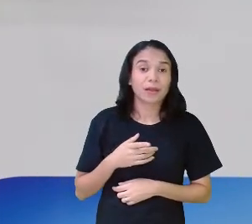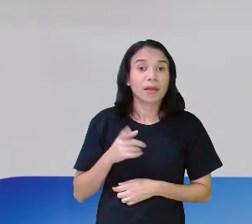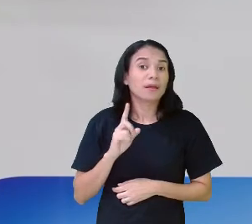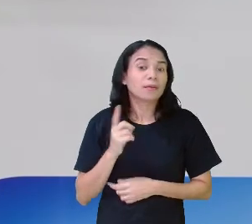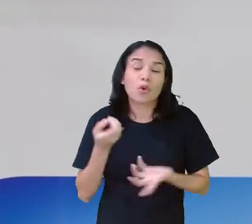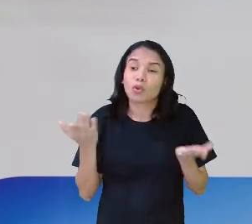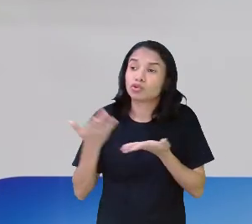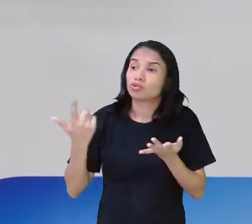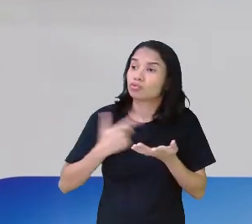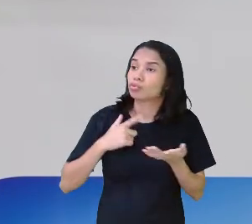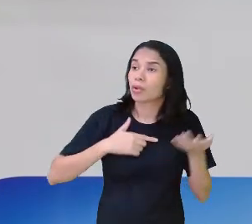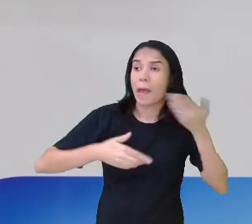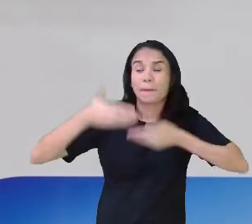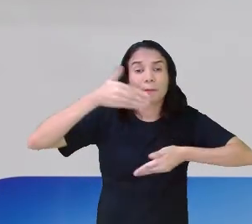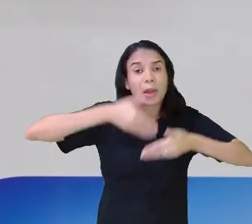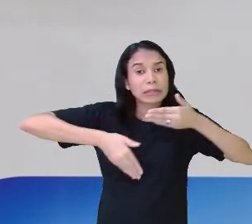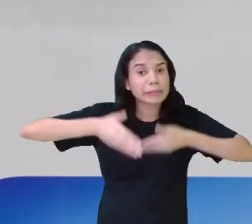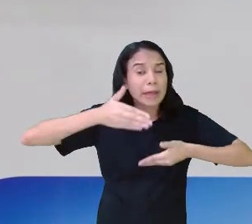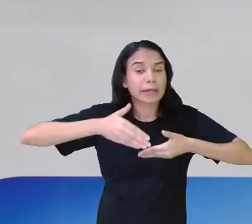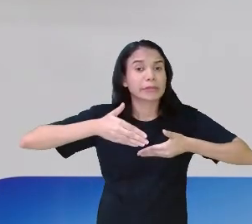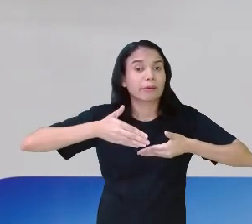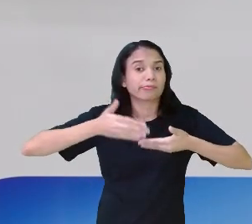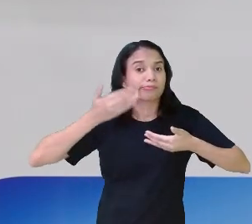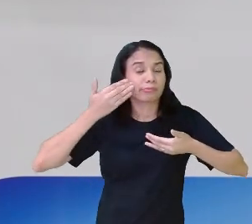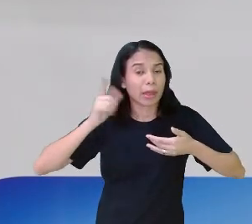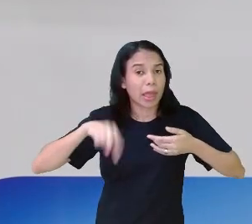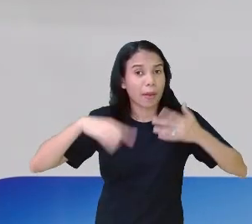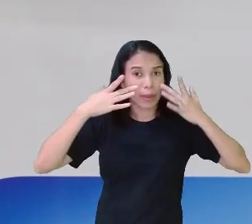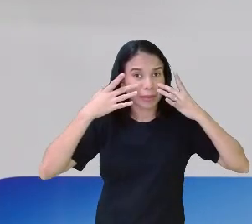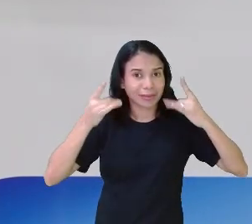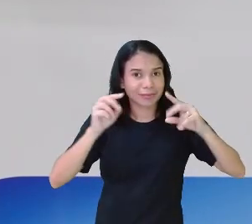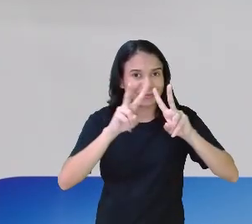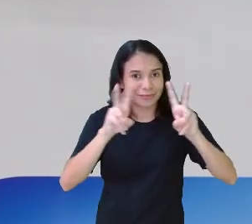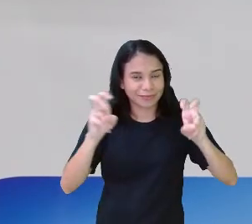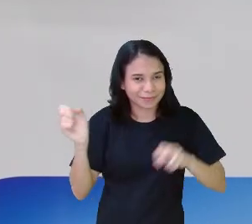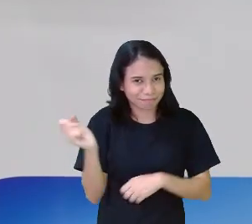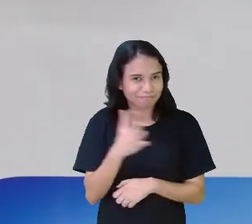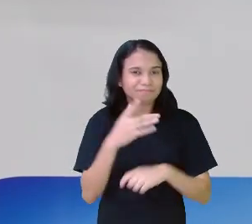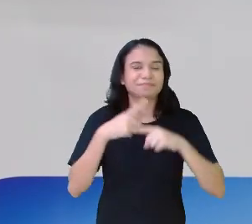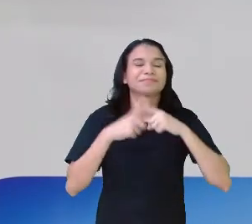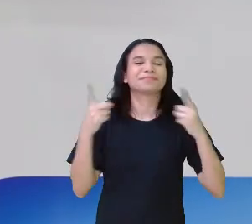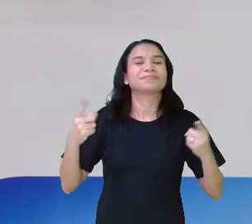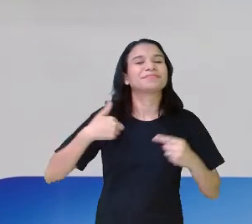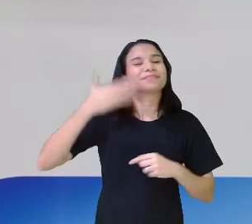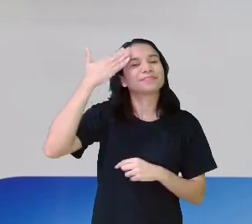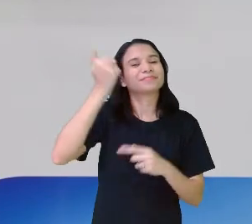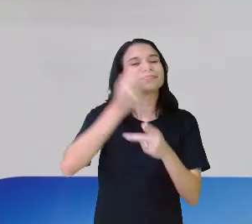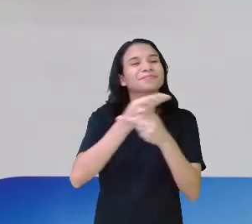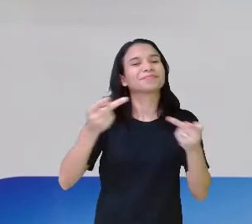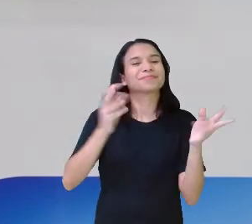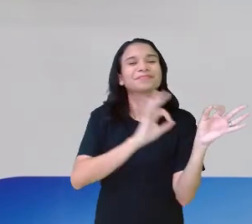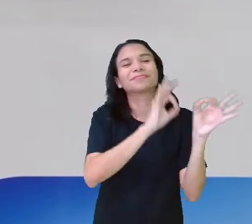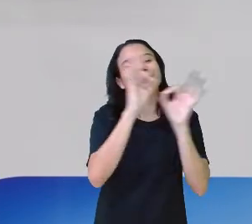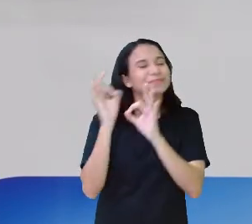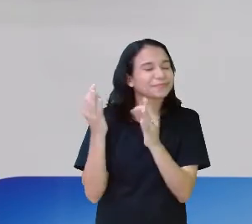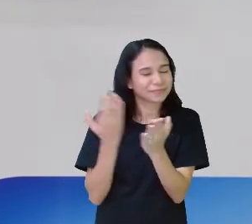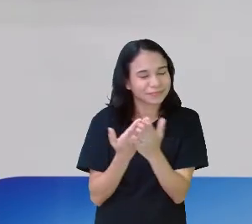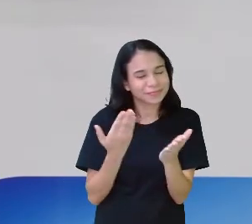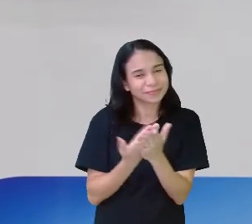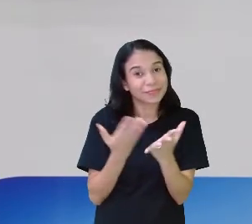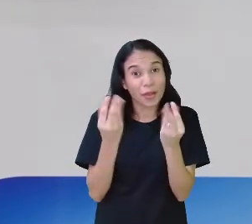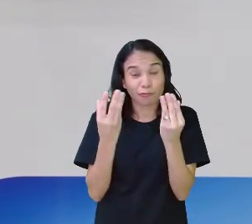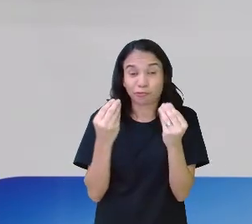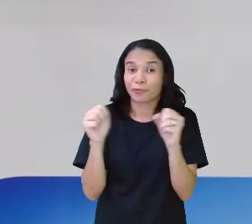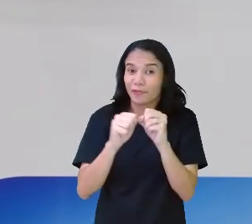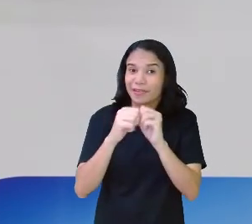interação hoje. Não sei se é internet ou se estão atentos, porque é um assunto novo. Mas sei que vocês estão assistindo. E muitos